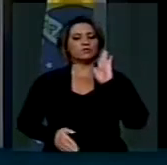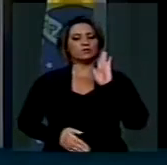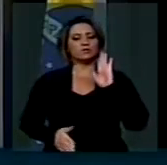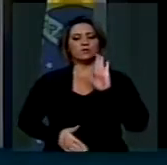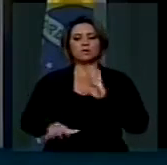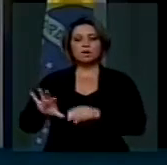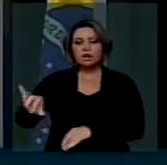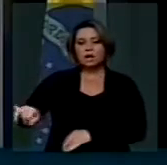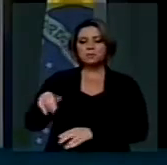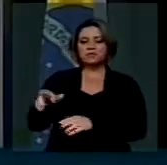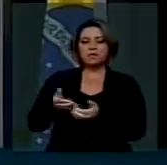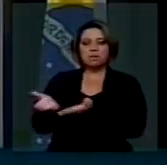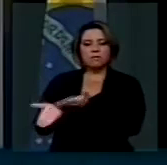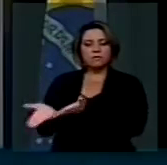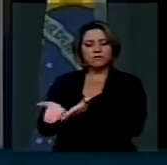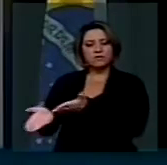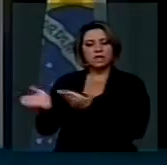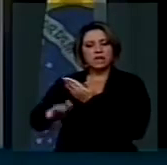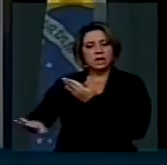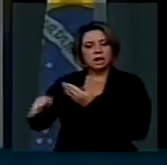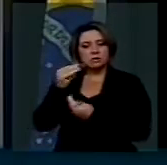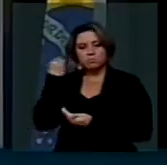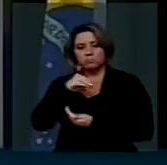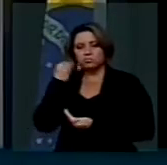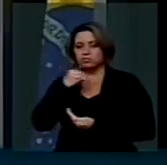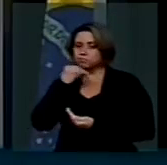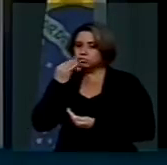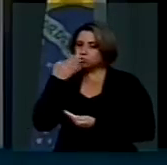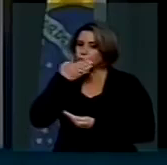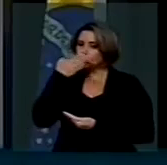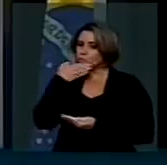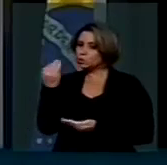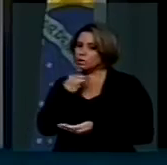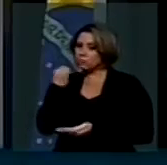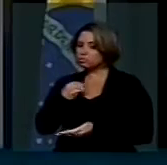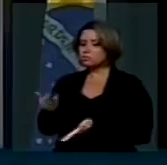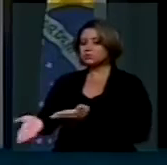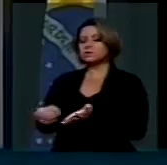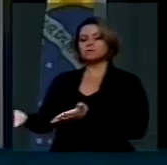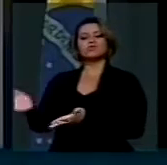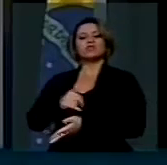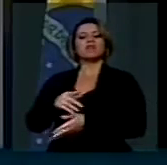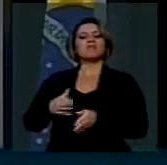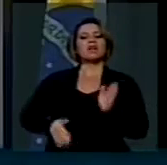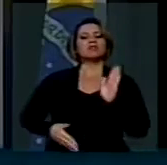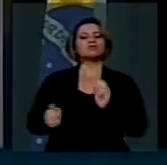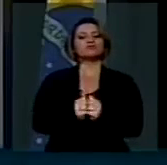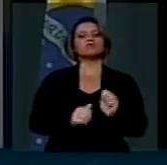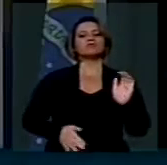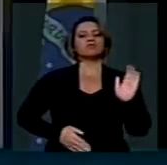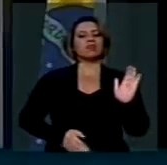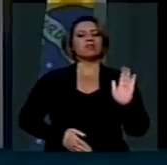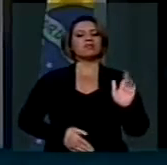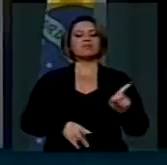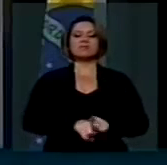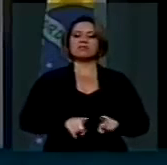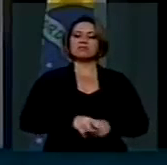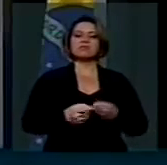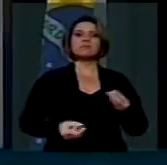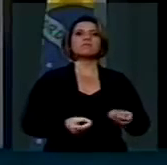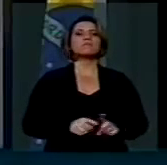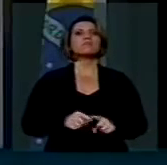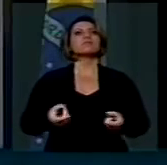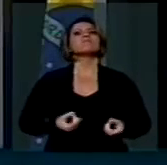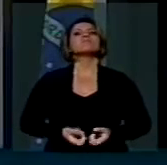menores e que fazem com que esses menores persistam no crime, reincidindo no crime, baseando-se ou